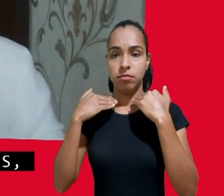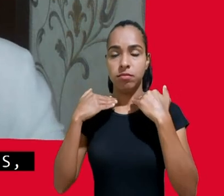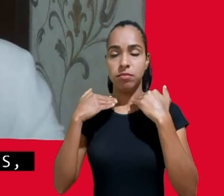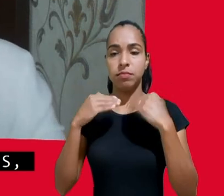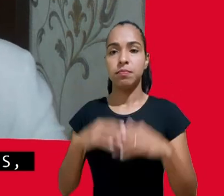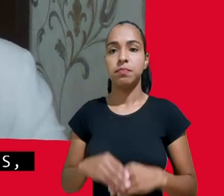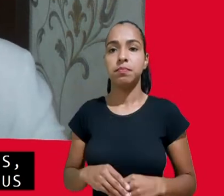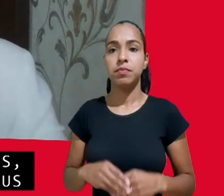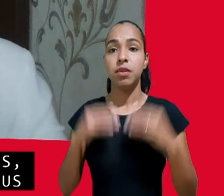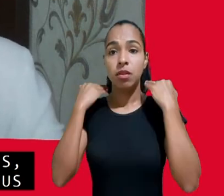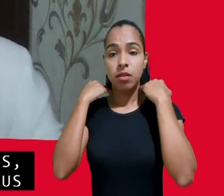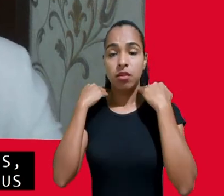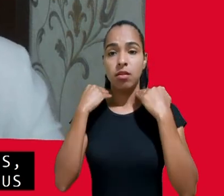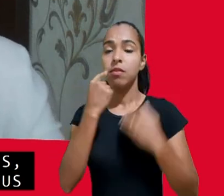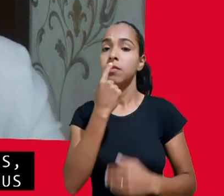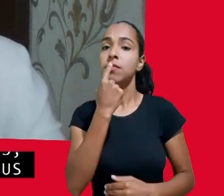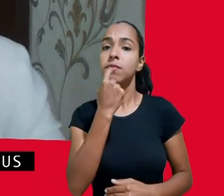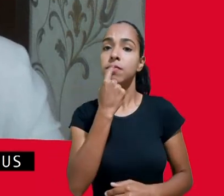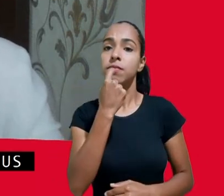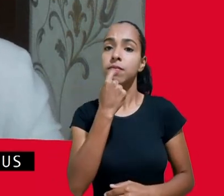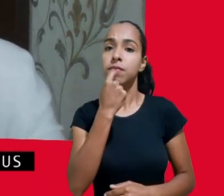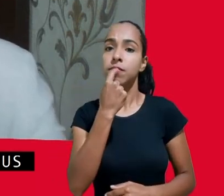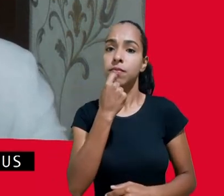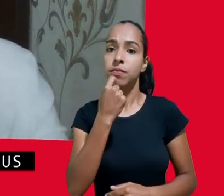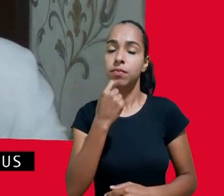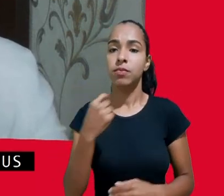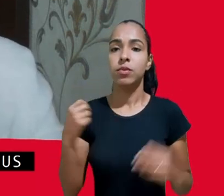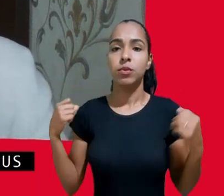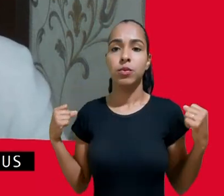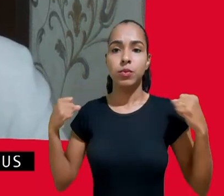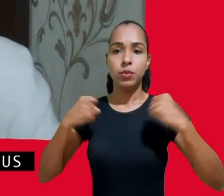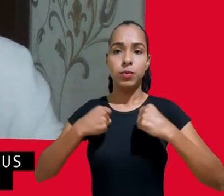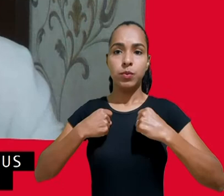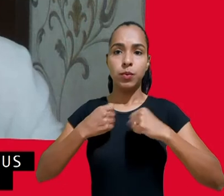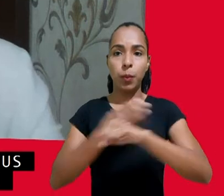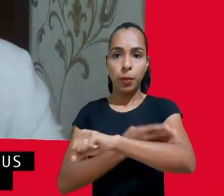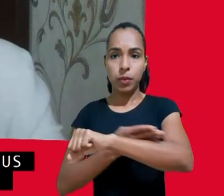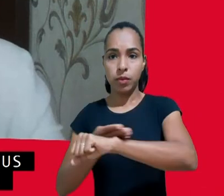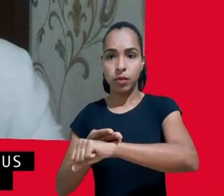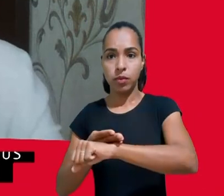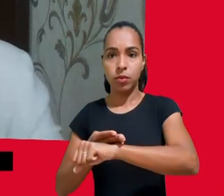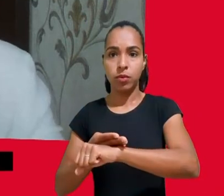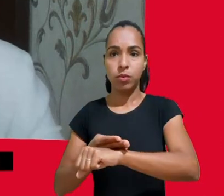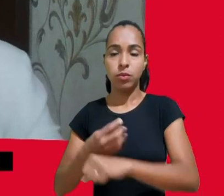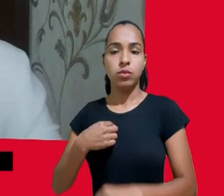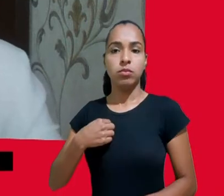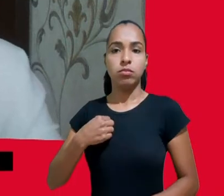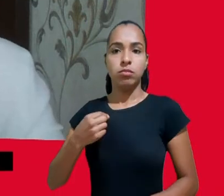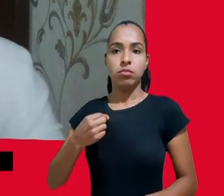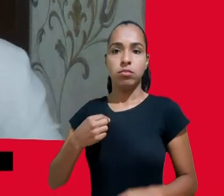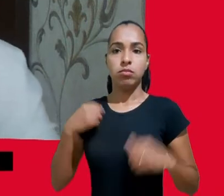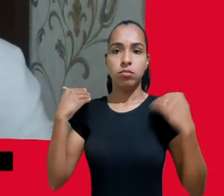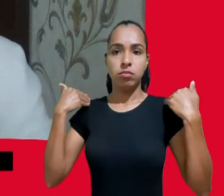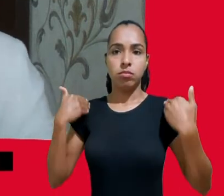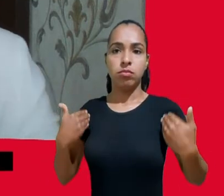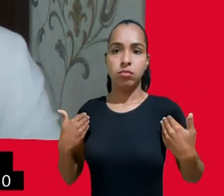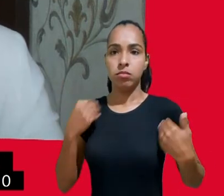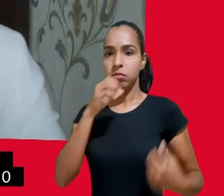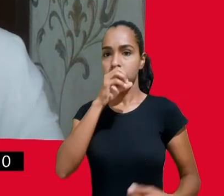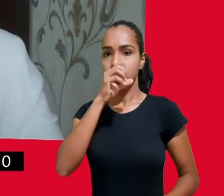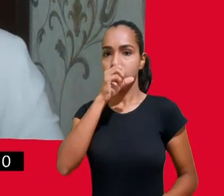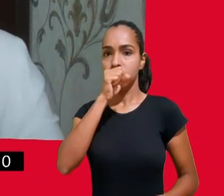eu estou trajando um blazer branco e uma regata laranja parecida com cor dos meus cabelos